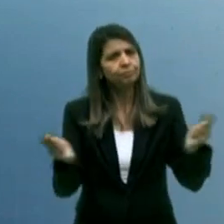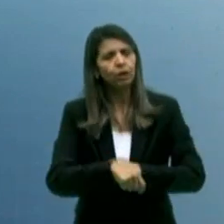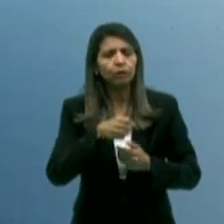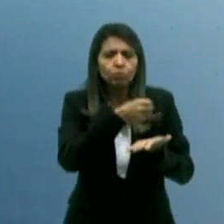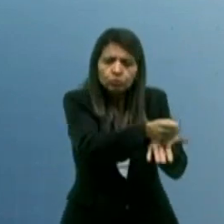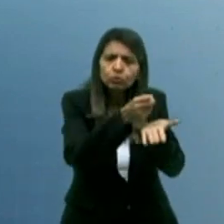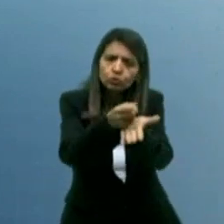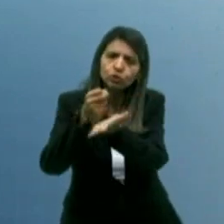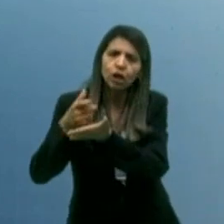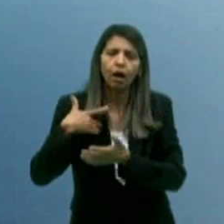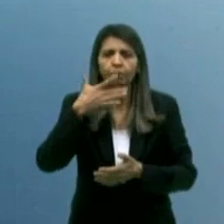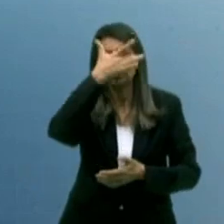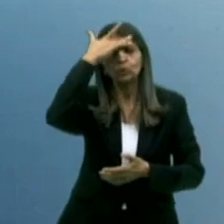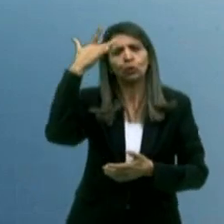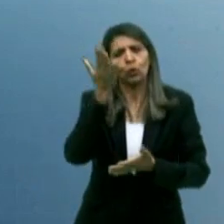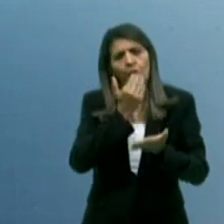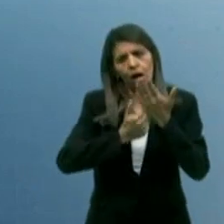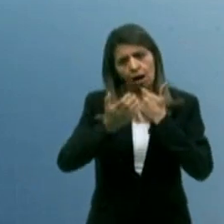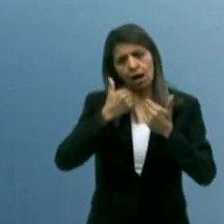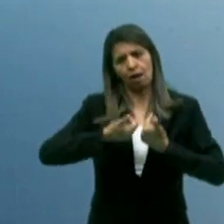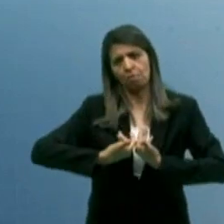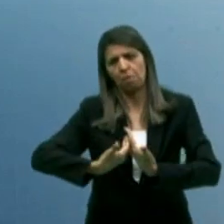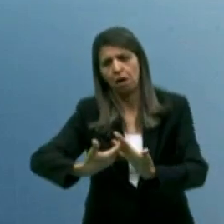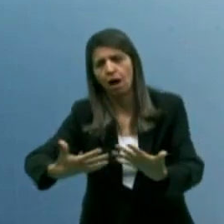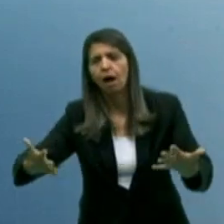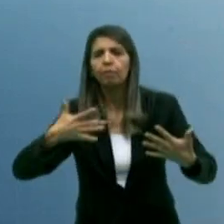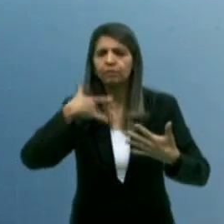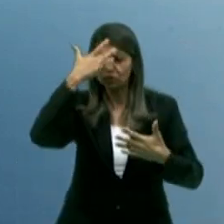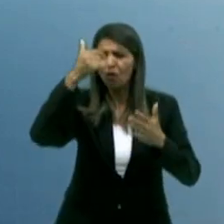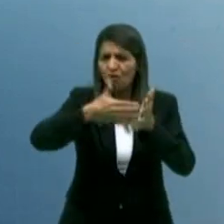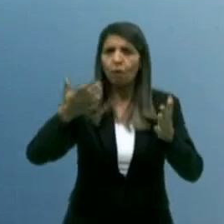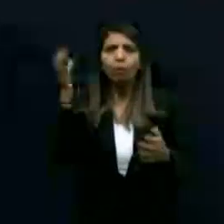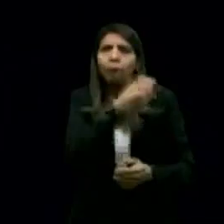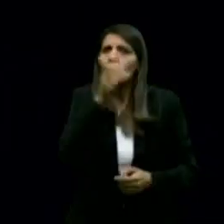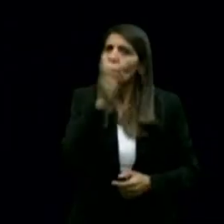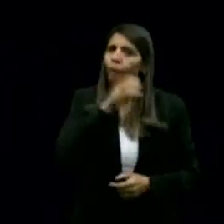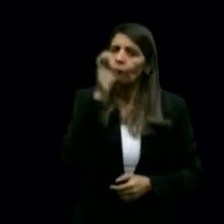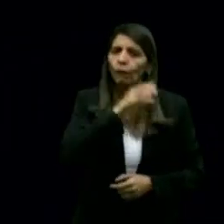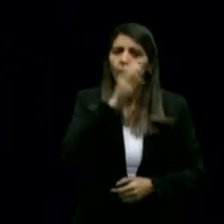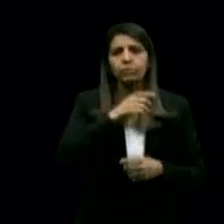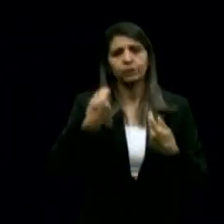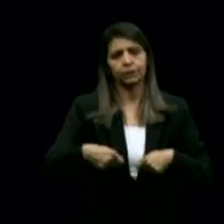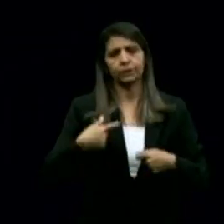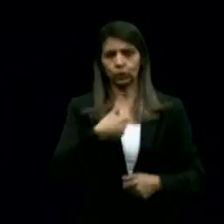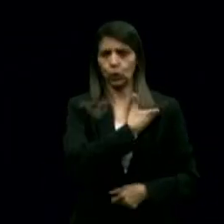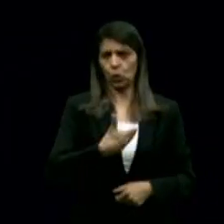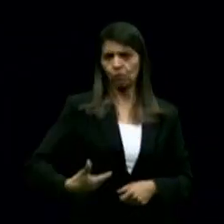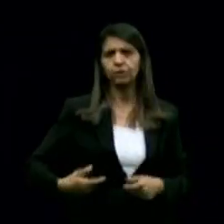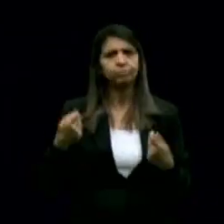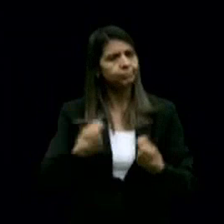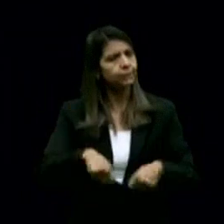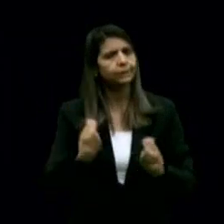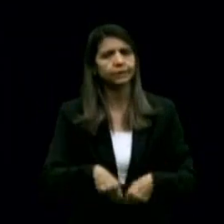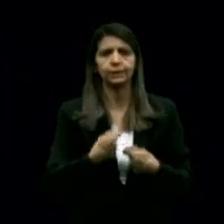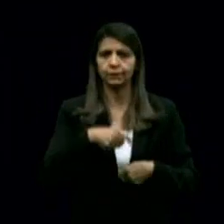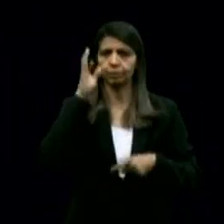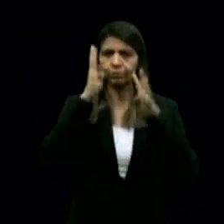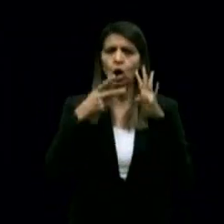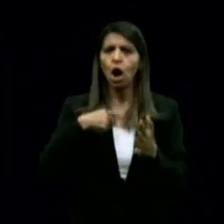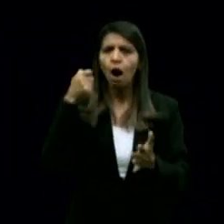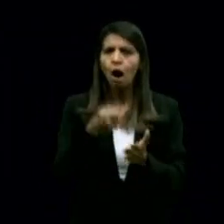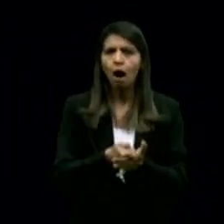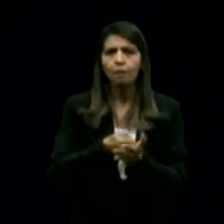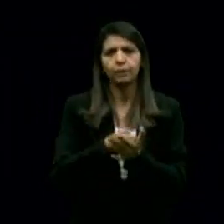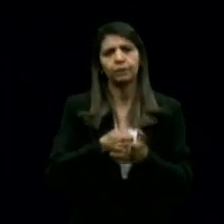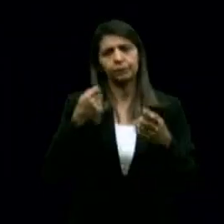mesa ou para as bocas que necessitam. Quem tem fome tem pressa e o governo pode e deve interferir nessa situação. Tem a obrigação